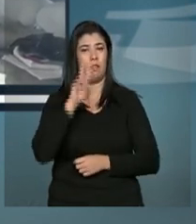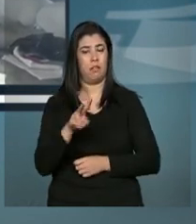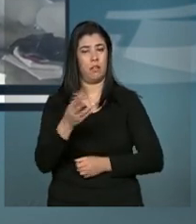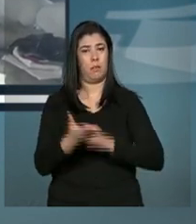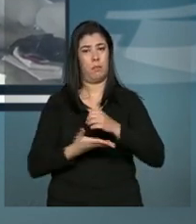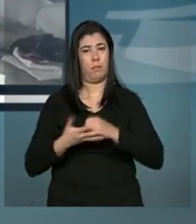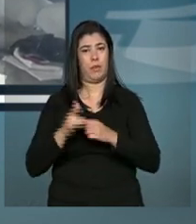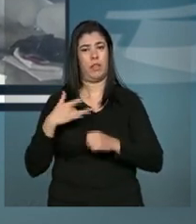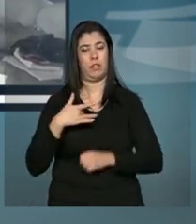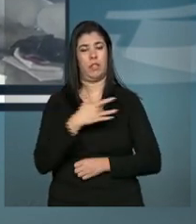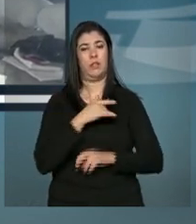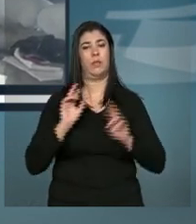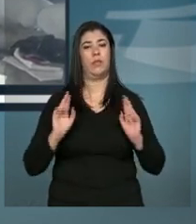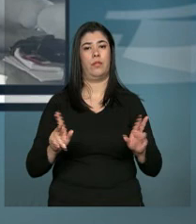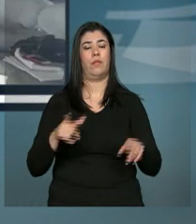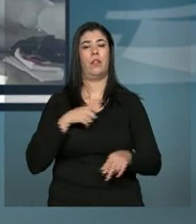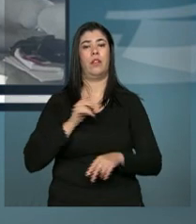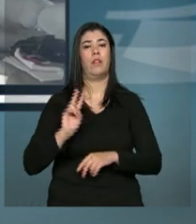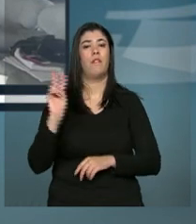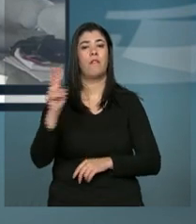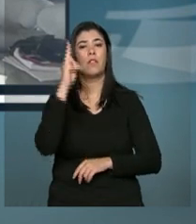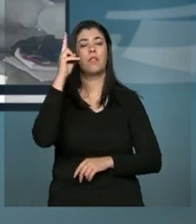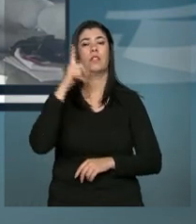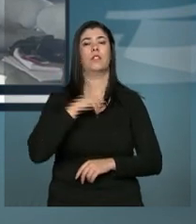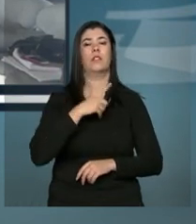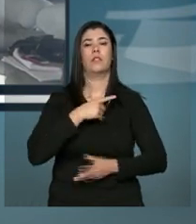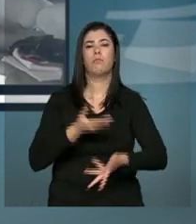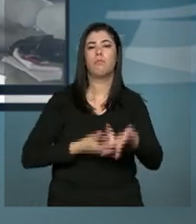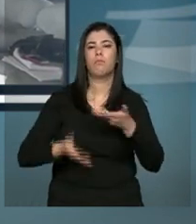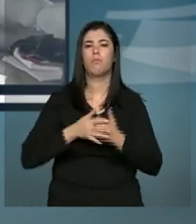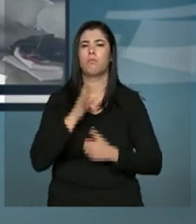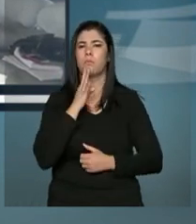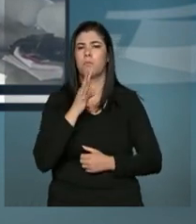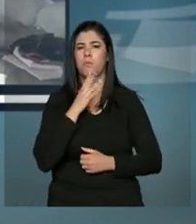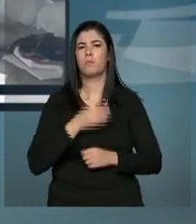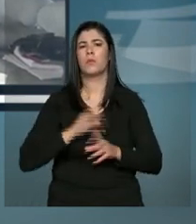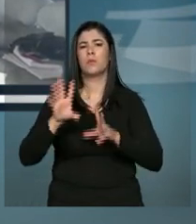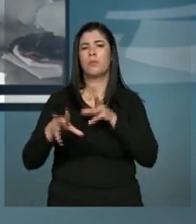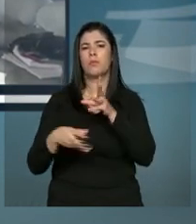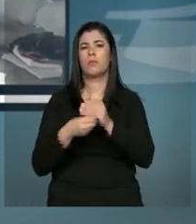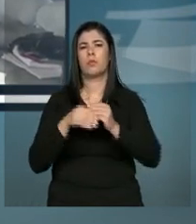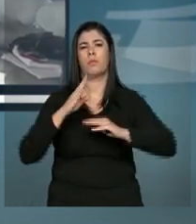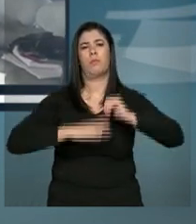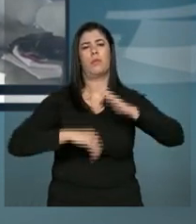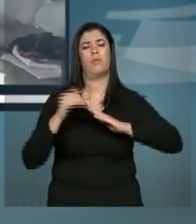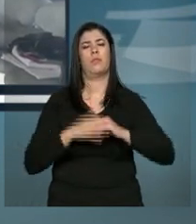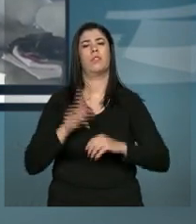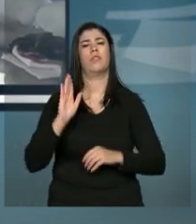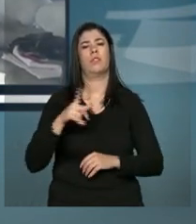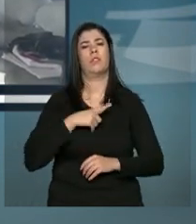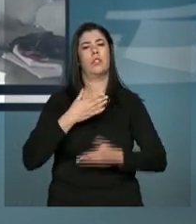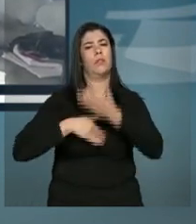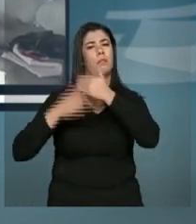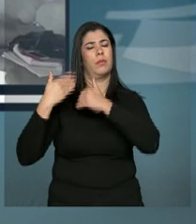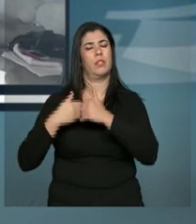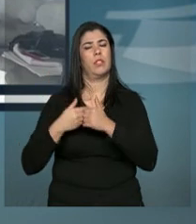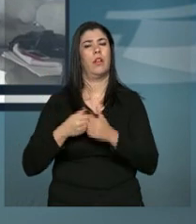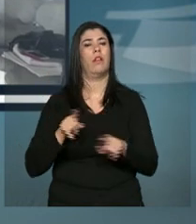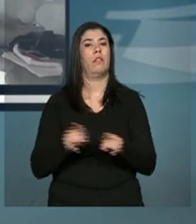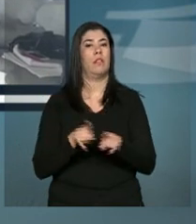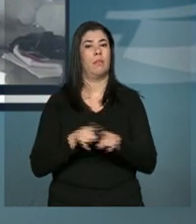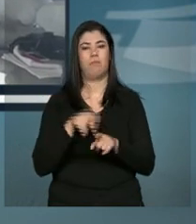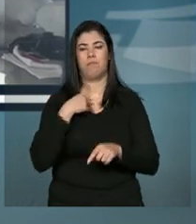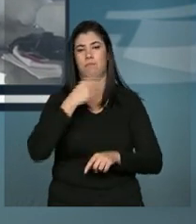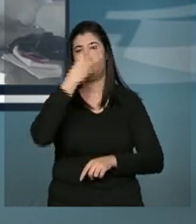reconhecimento da qualidade do atendimento com o incremento de profissionais que nós tivemos. Sem contar